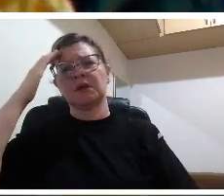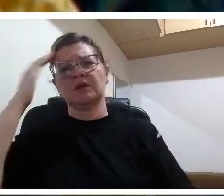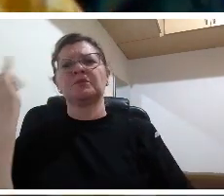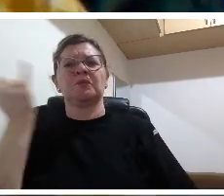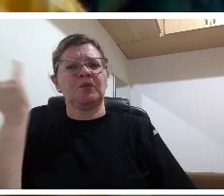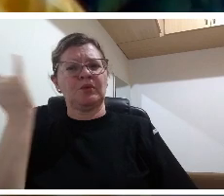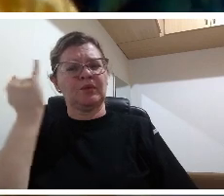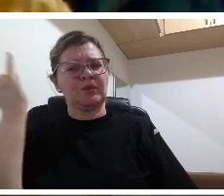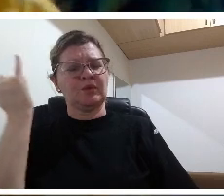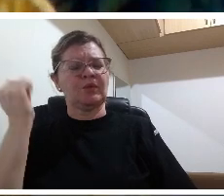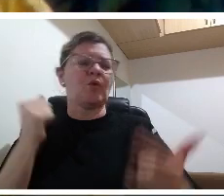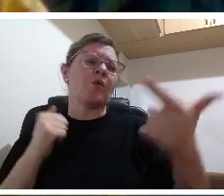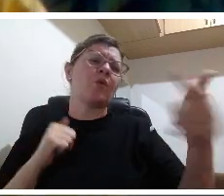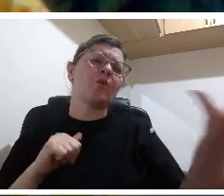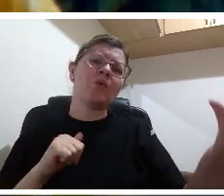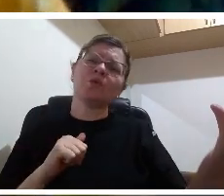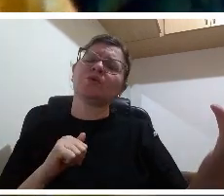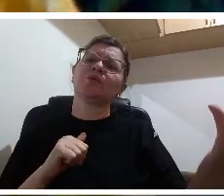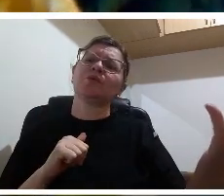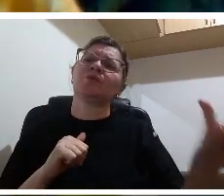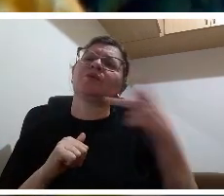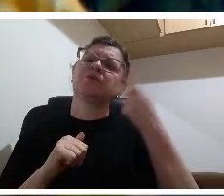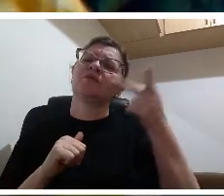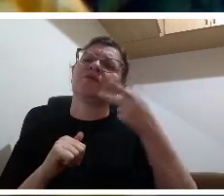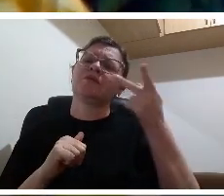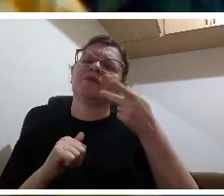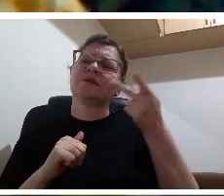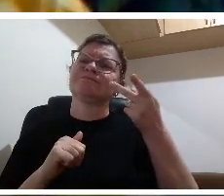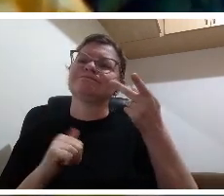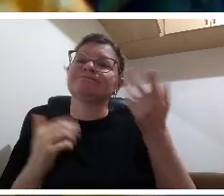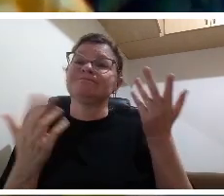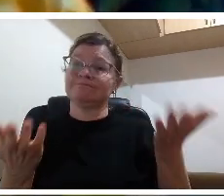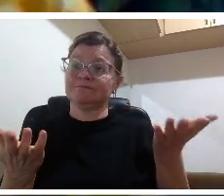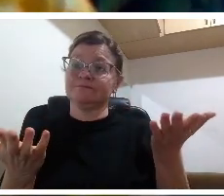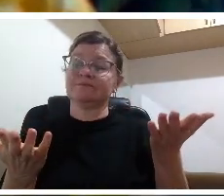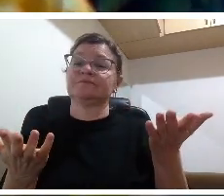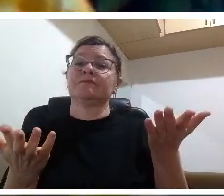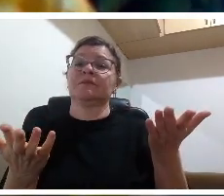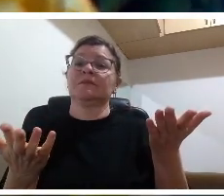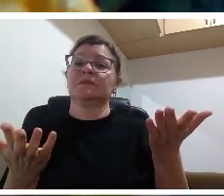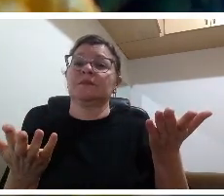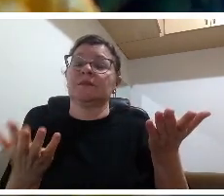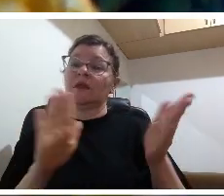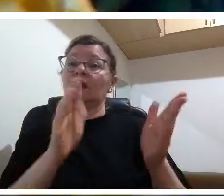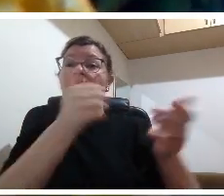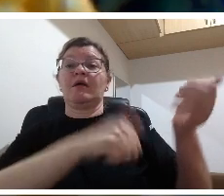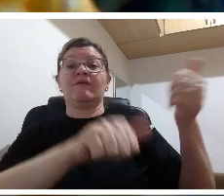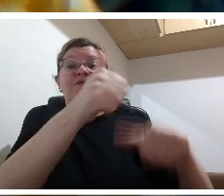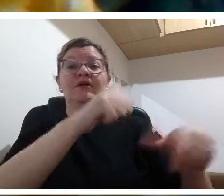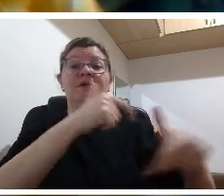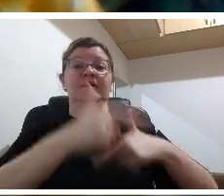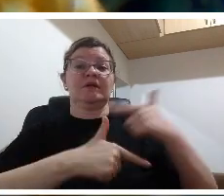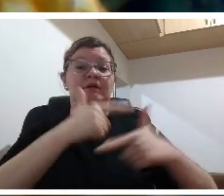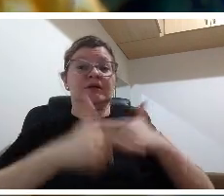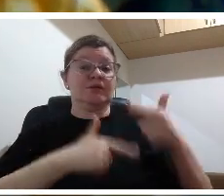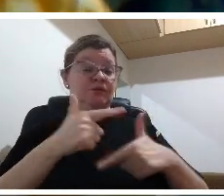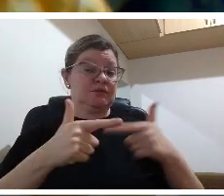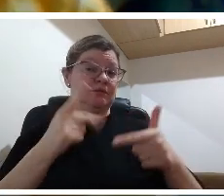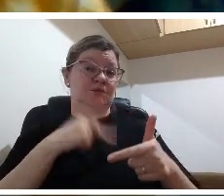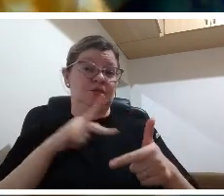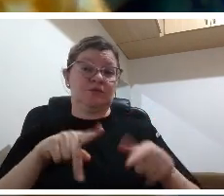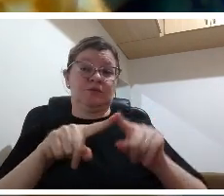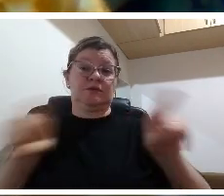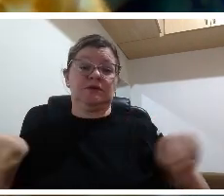posto a gente está dentro de uma federação e tendo em vista essa questão de estarmos dentro de uma federação